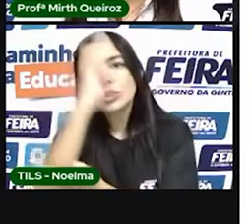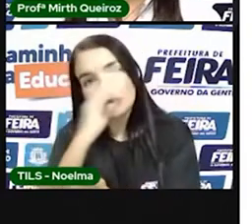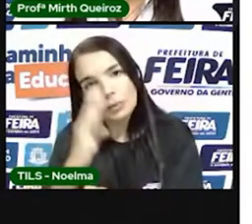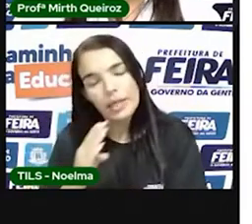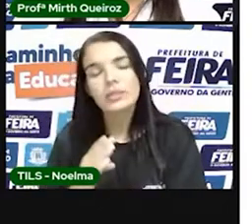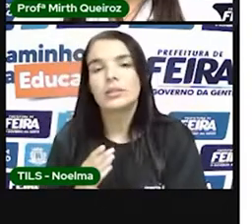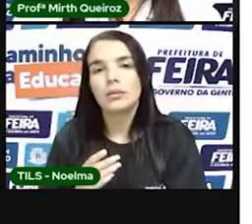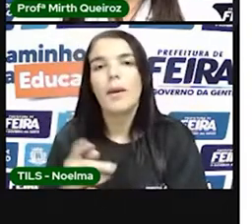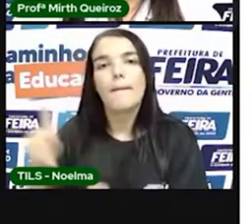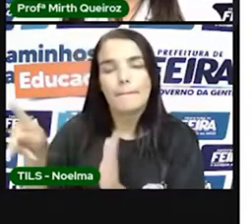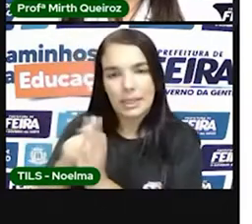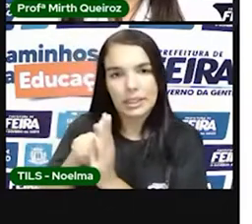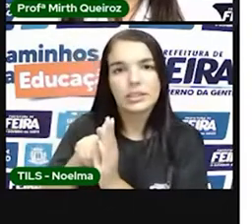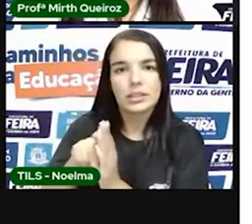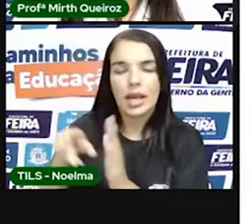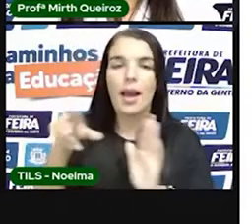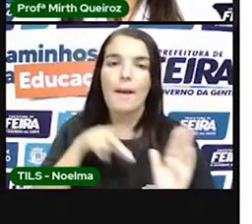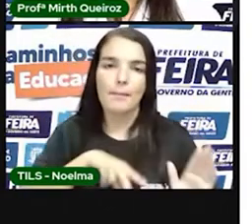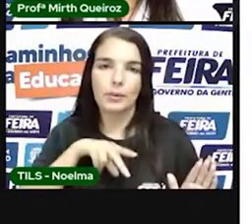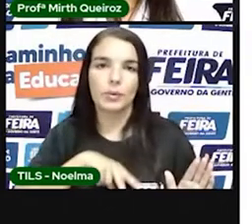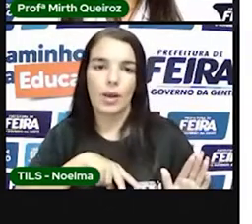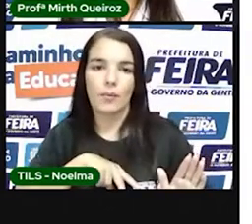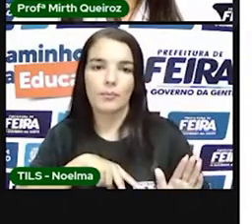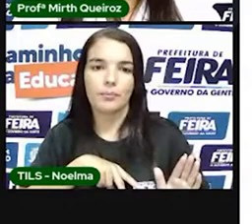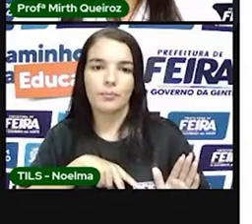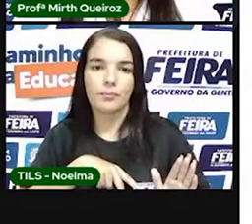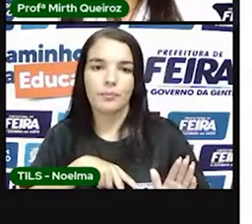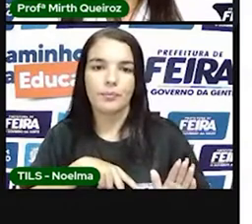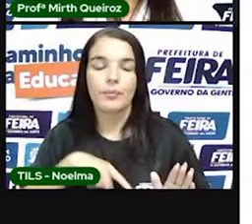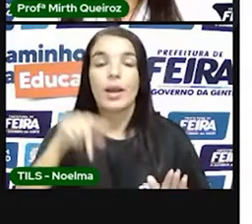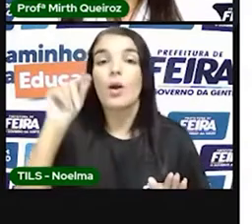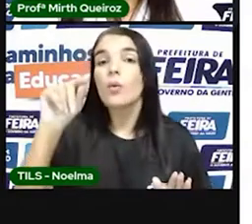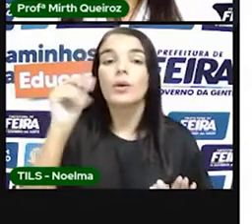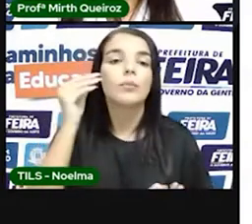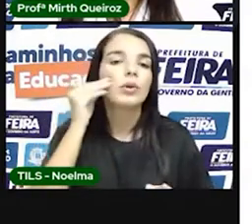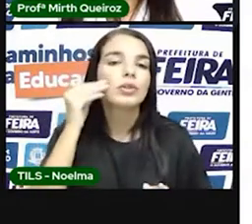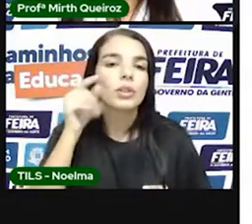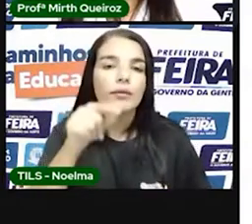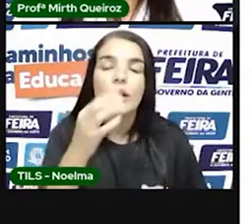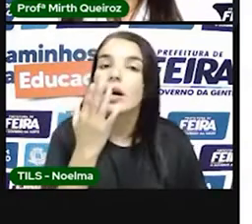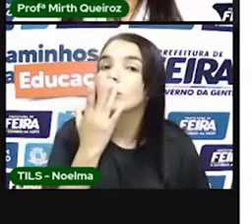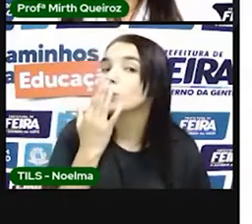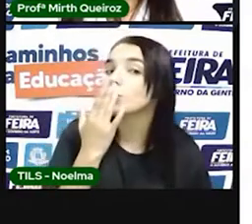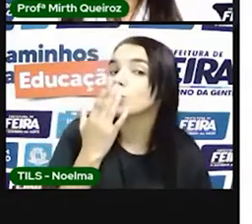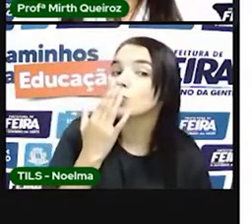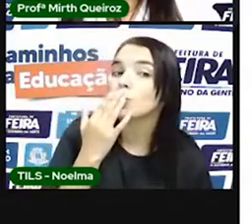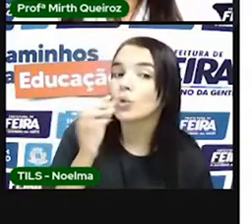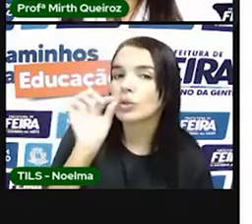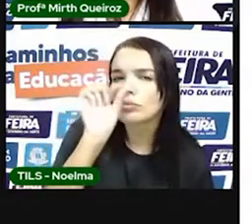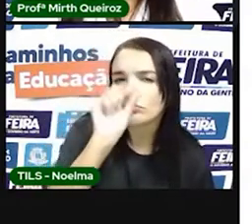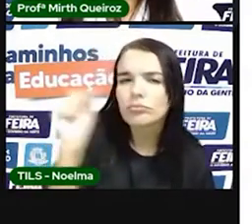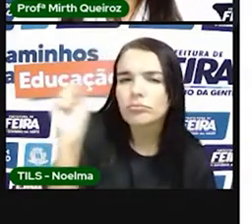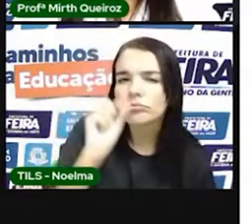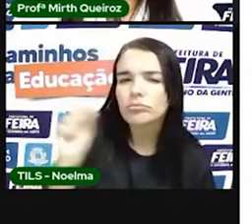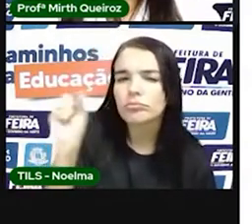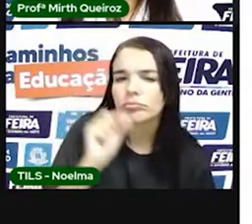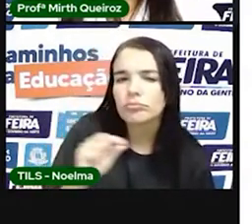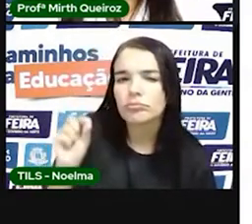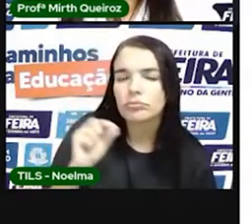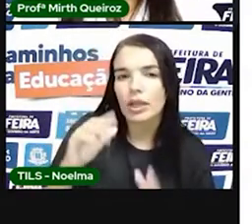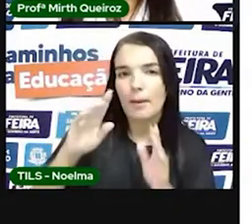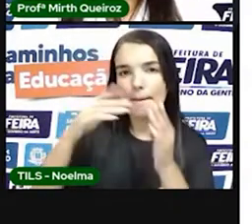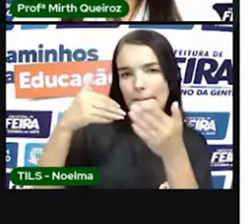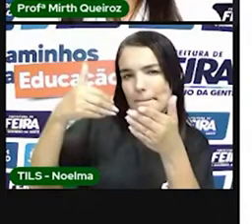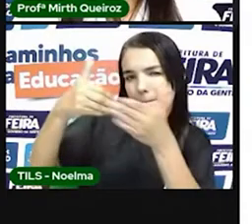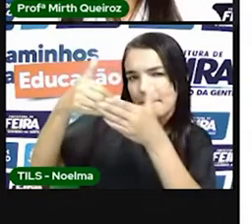brasileiras, né? E as terras que pertenciam a Portugal eram as terras que estavam próximas à